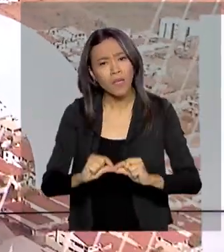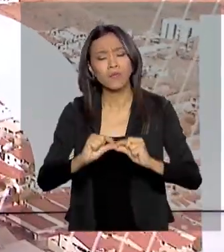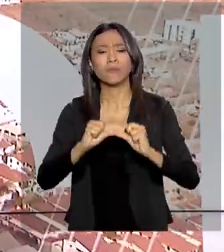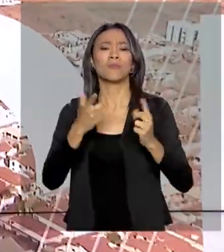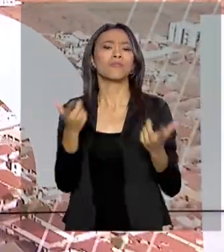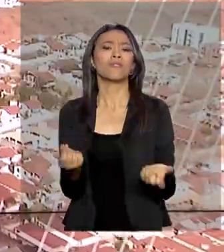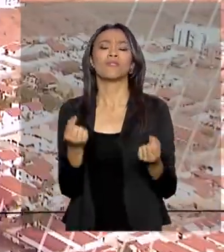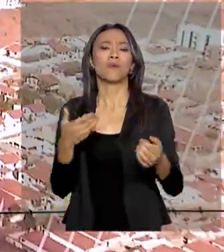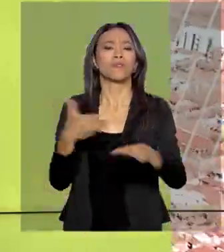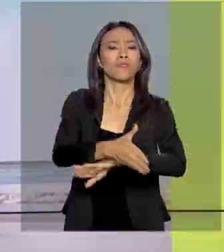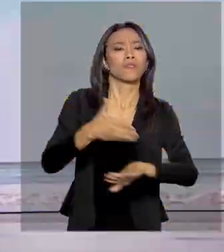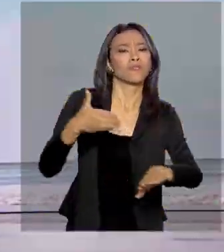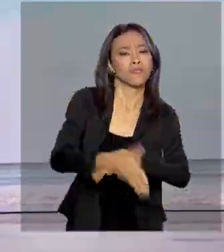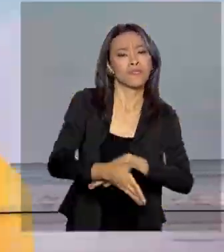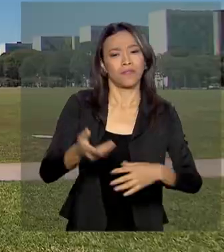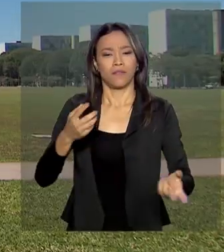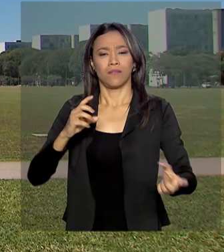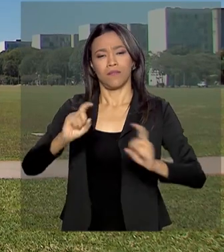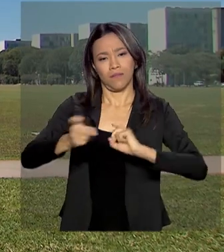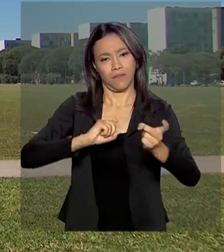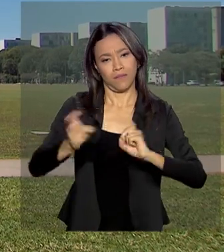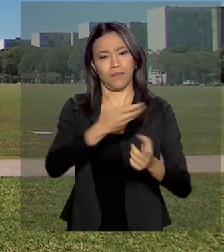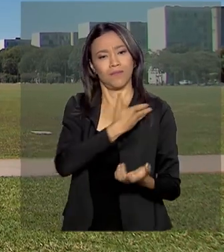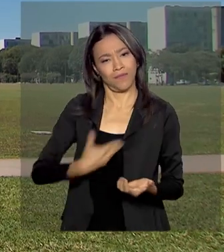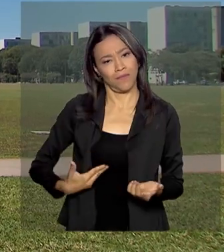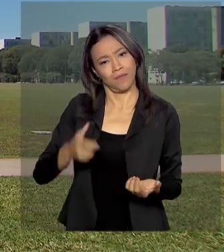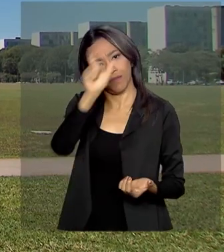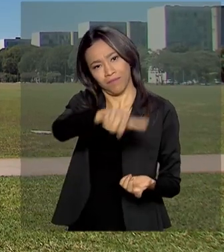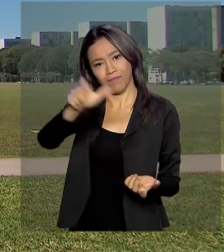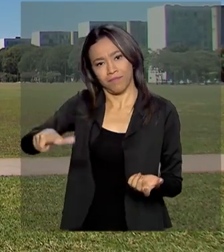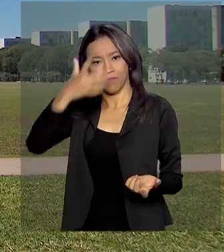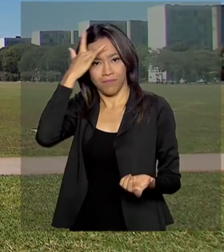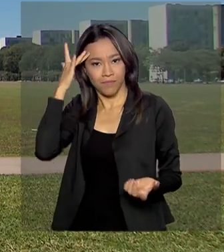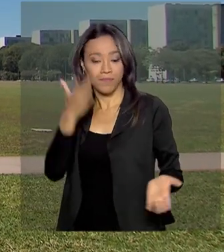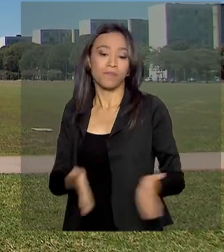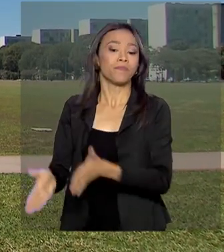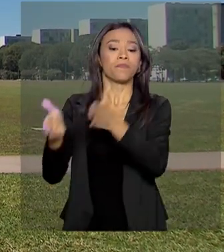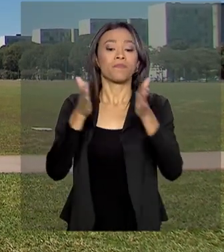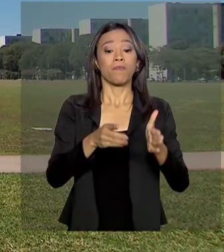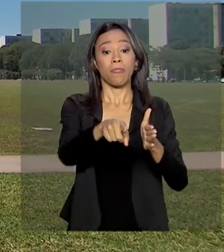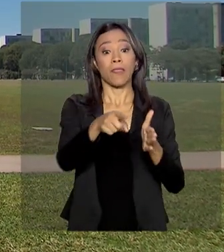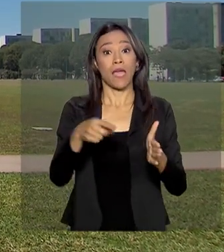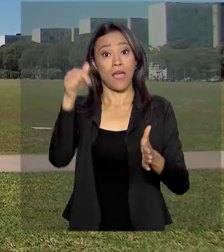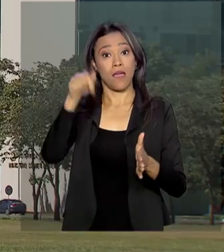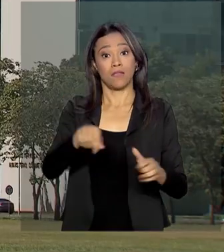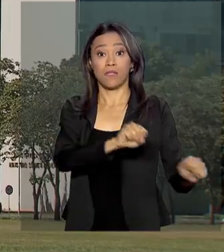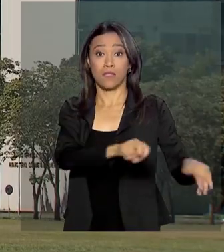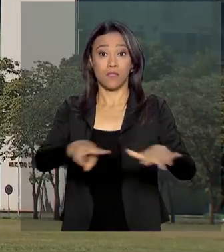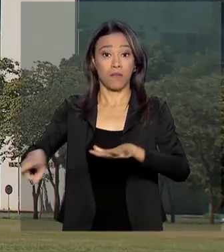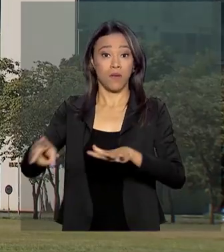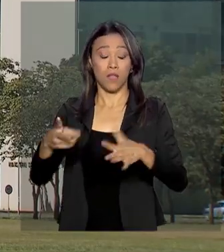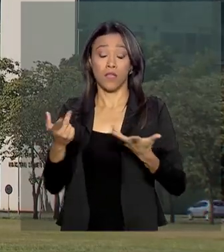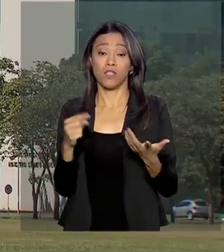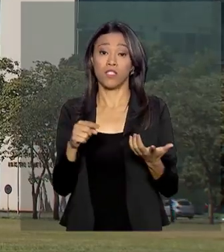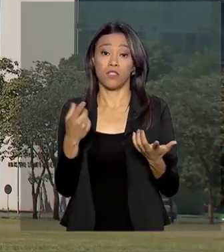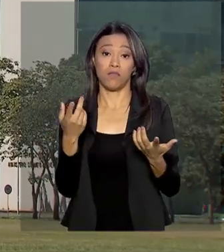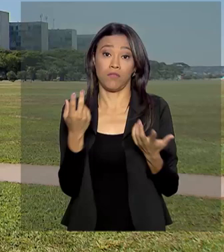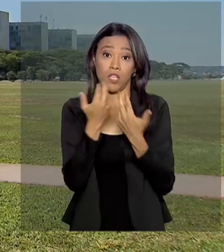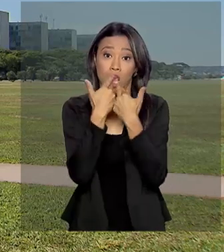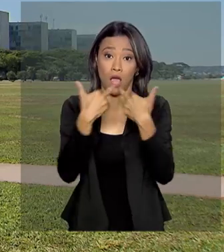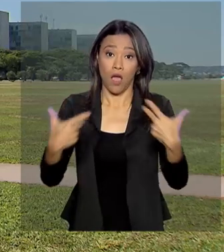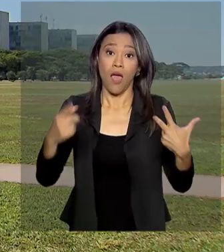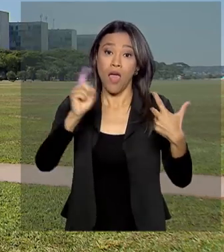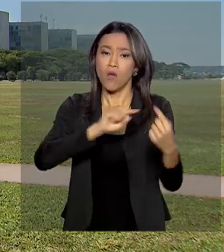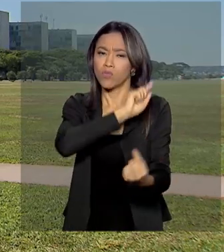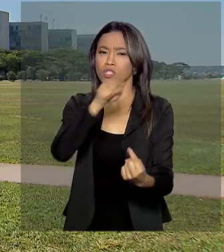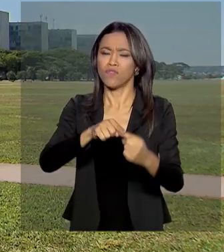para o cidadão brasileiro. A Semana de Inovação é mais uma etapa no processo de simplificar